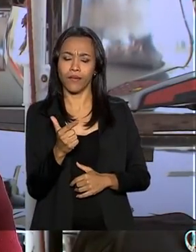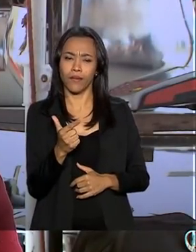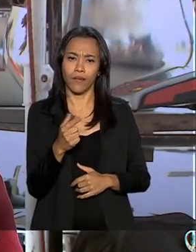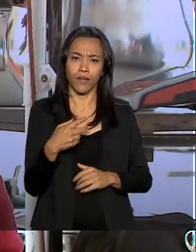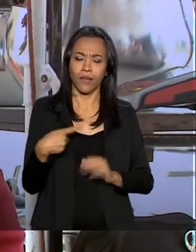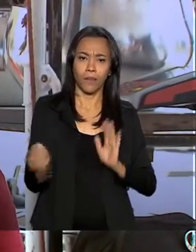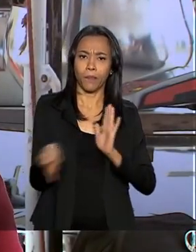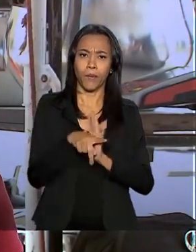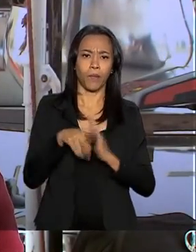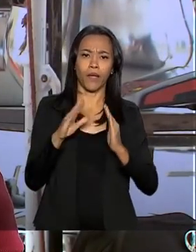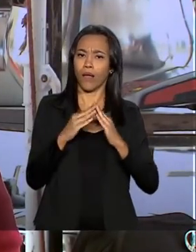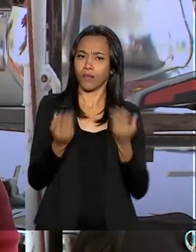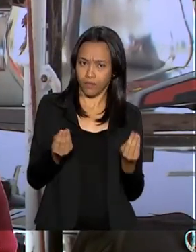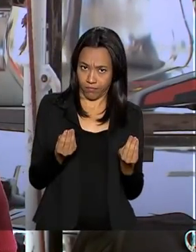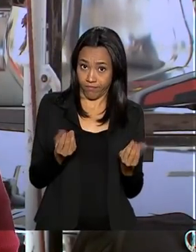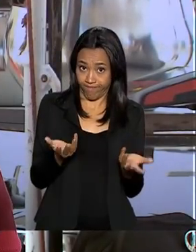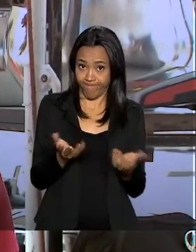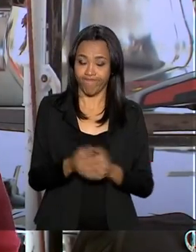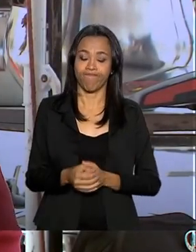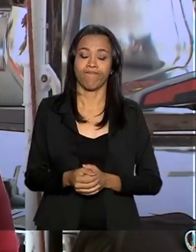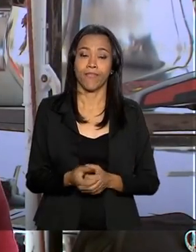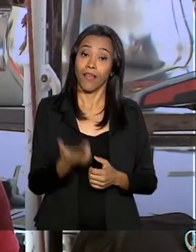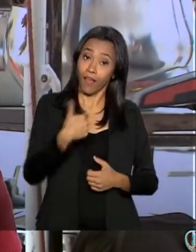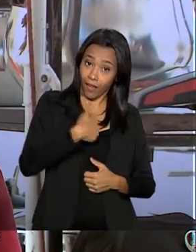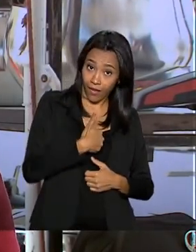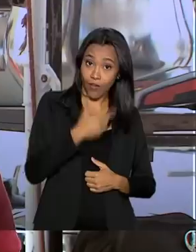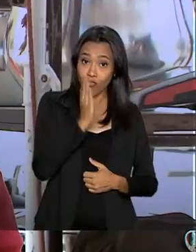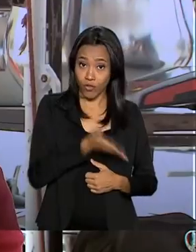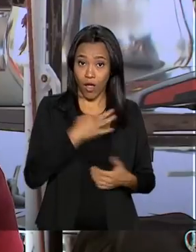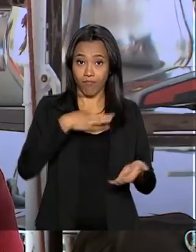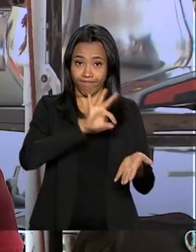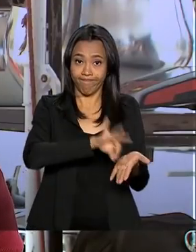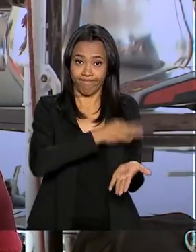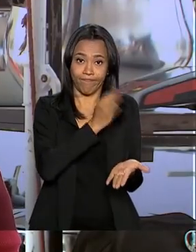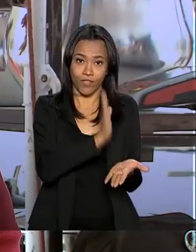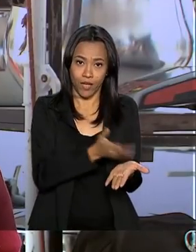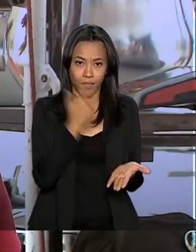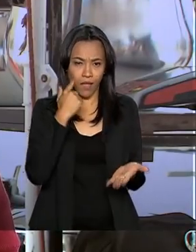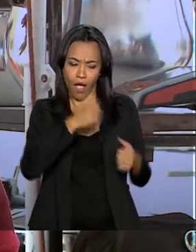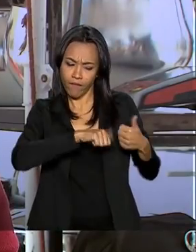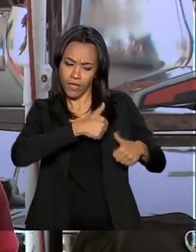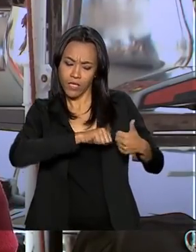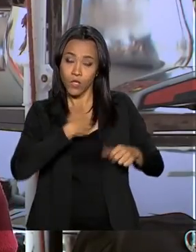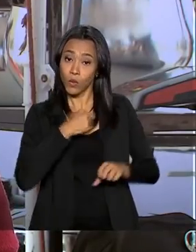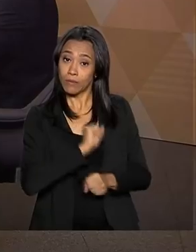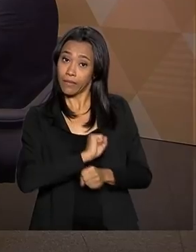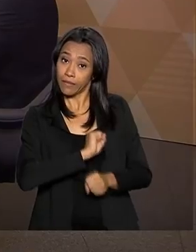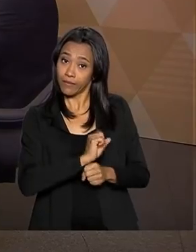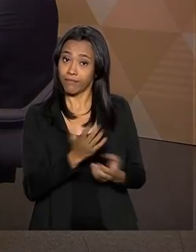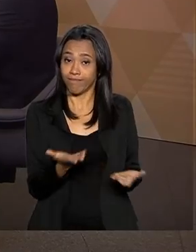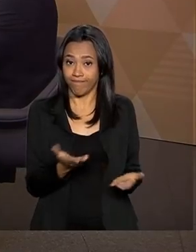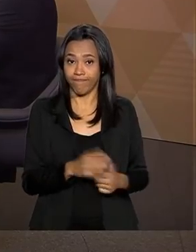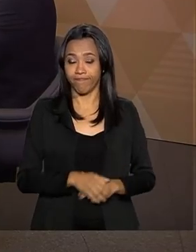de ter sua casa própria? Eu fiz minha inscrição, ainda está aí a análise. Estou esperando-se.